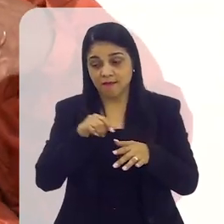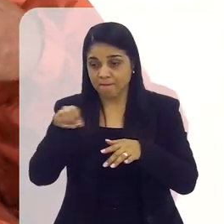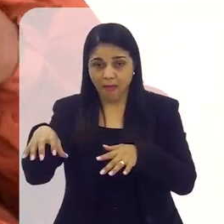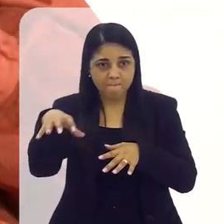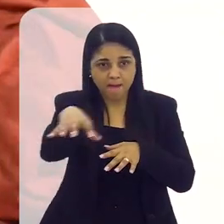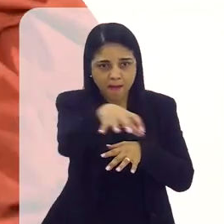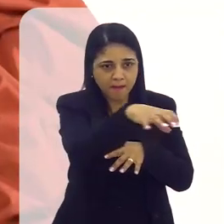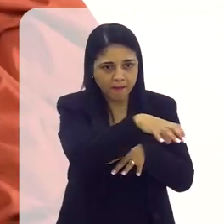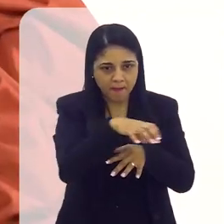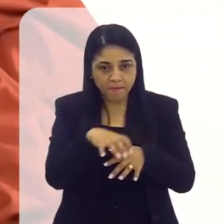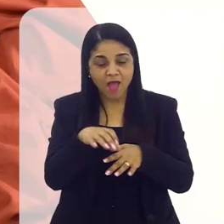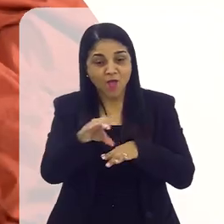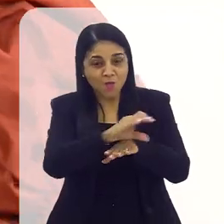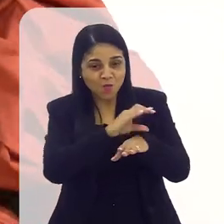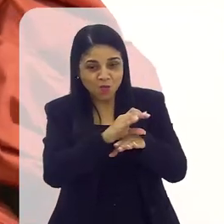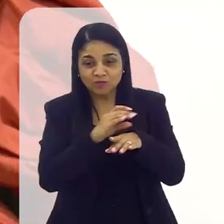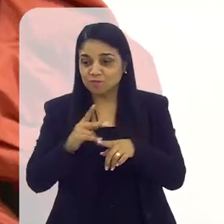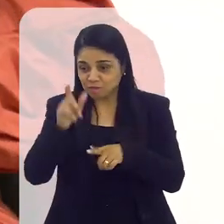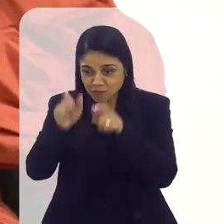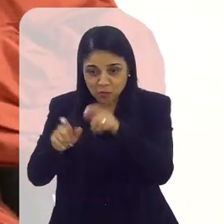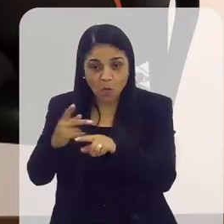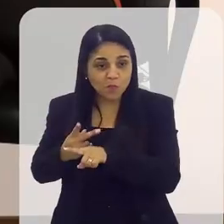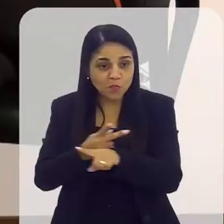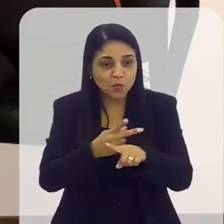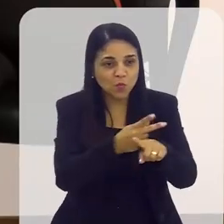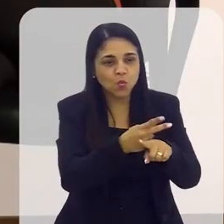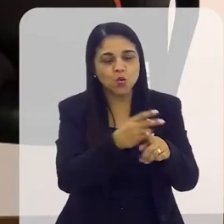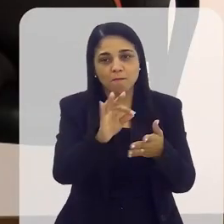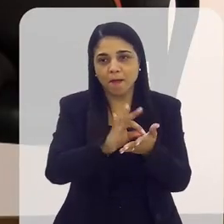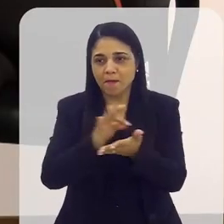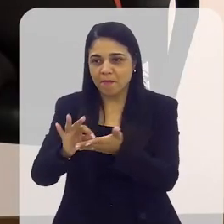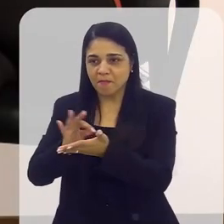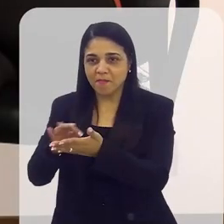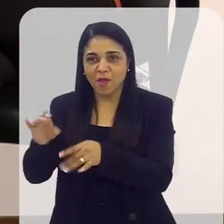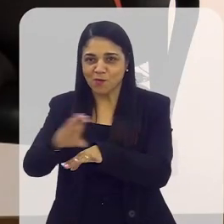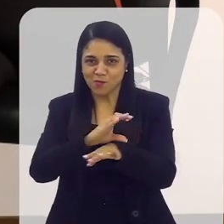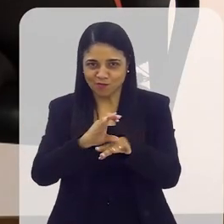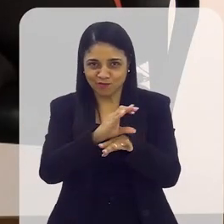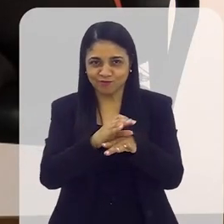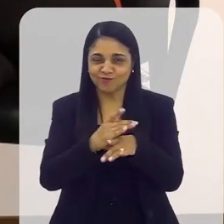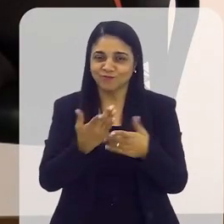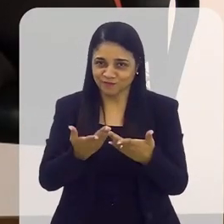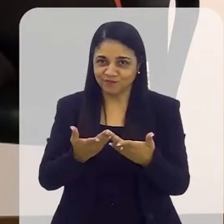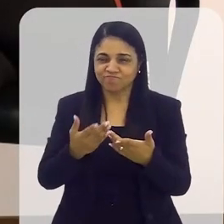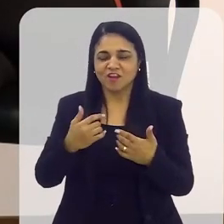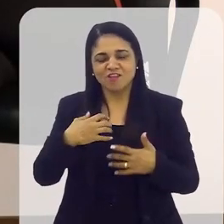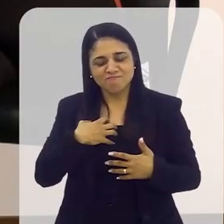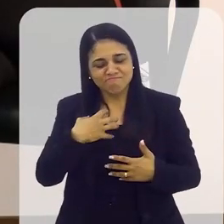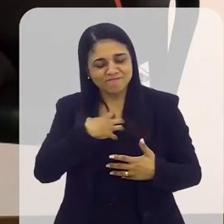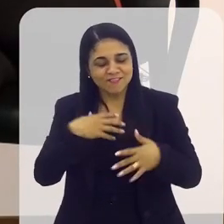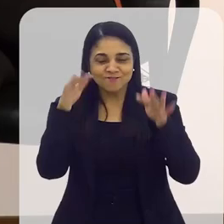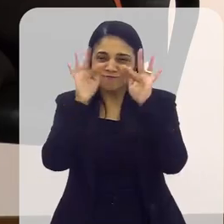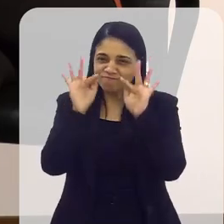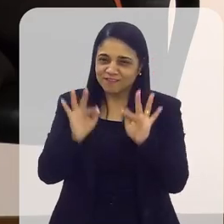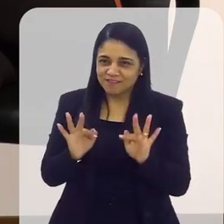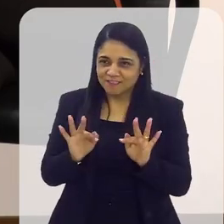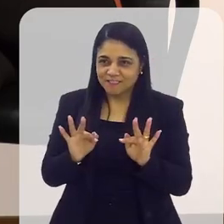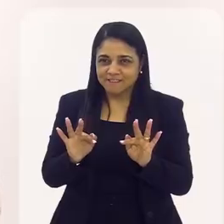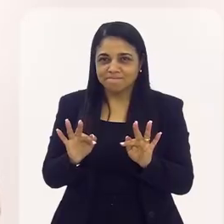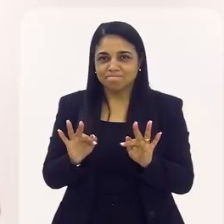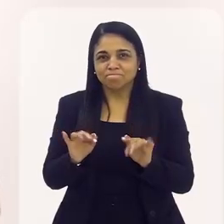e é onde a pessoa está, a pessoa procura para fazer. E a gente tem pessoas de todos os lugares fazendo. Olha, eu fico muito feliz com isso.